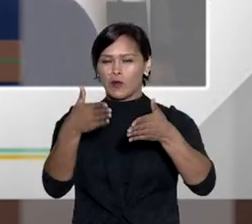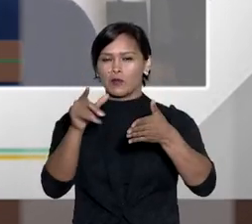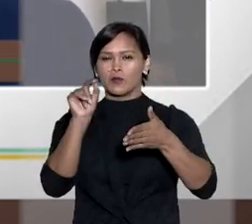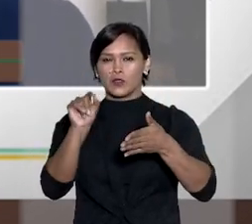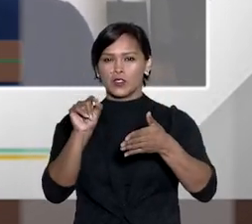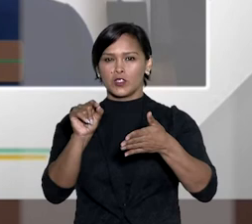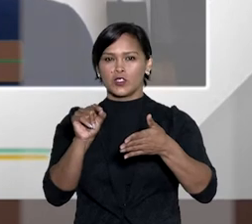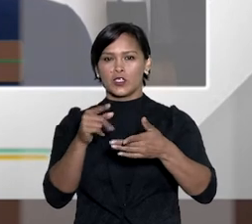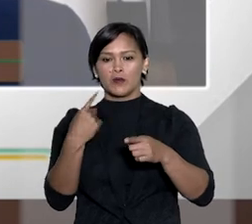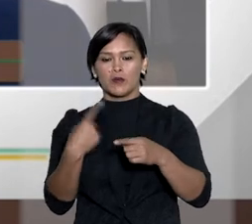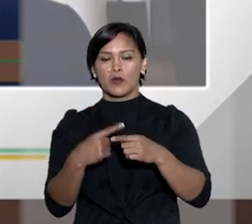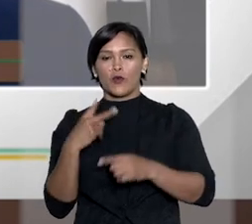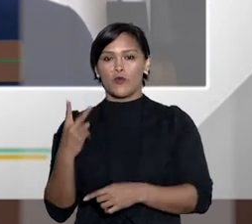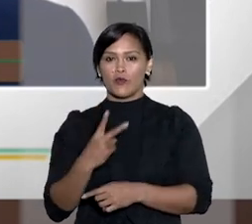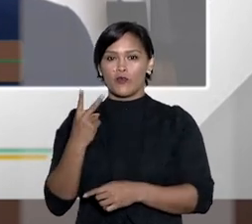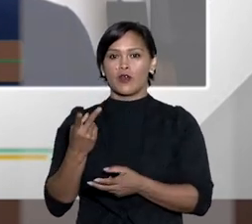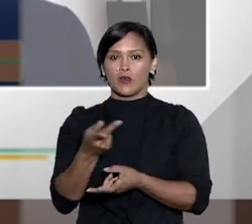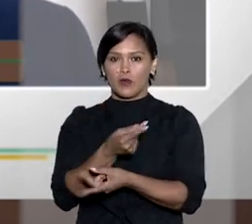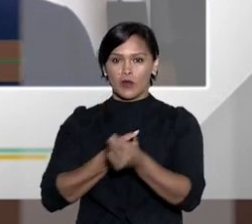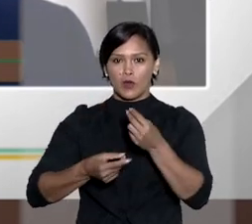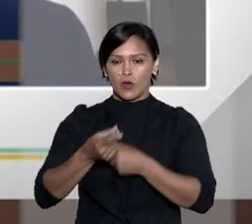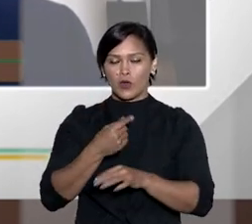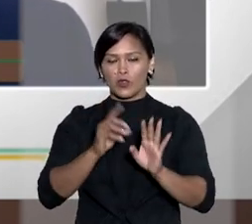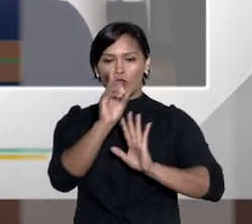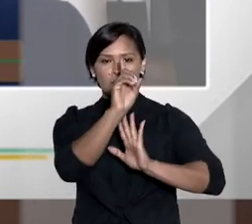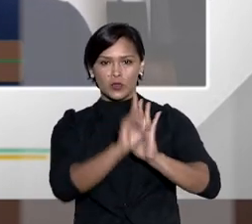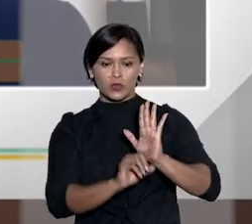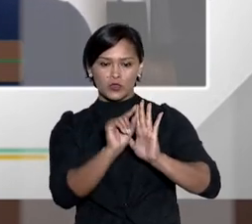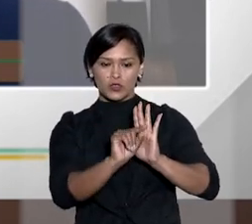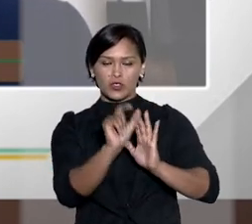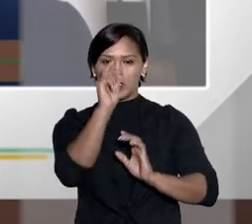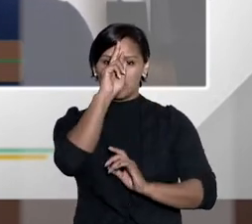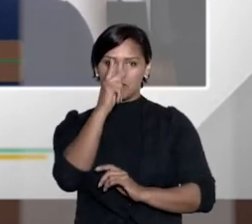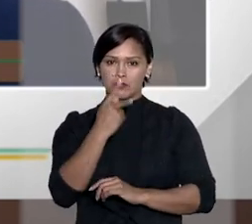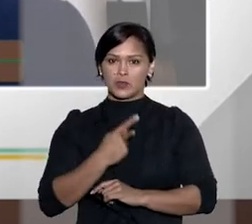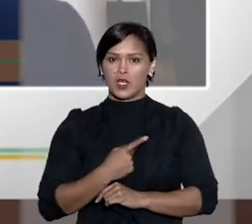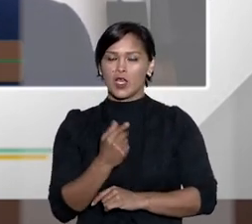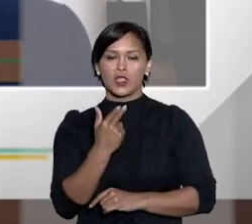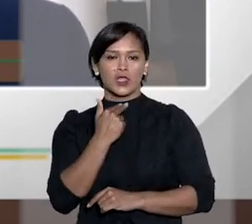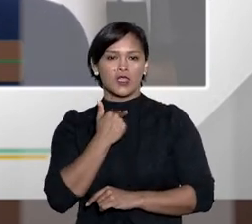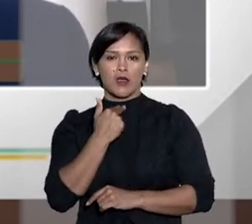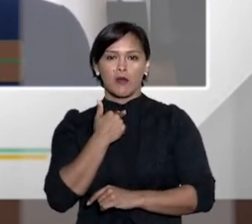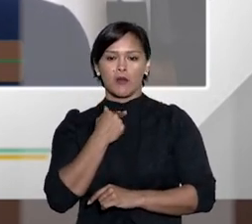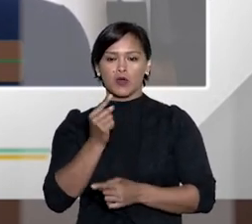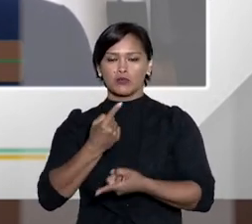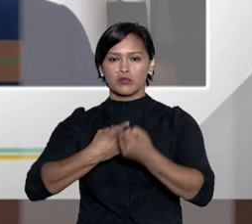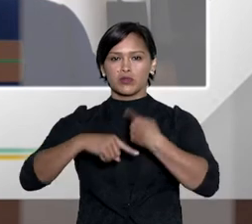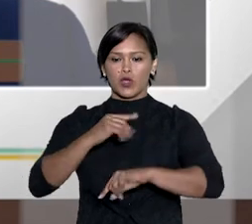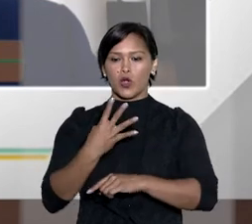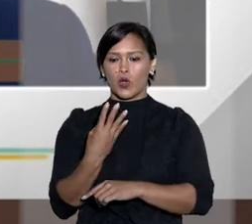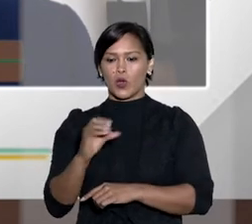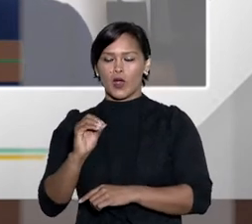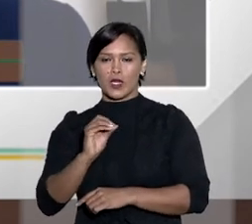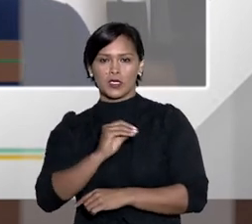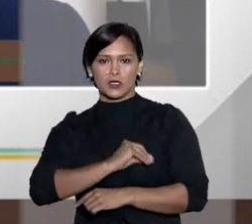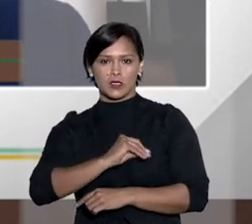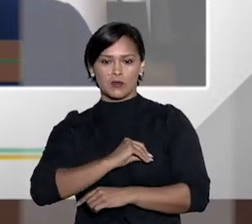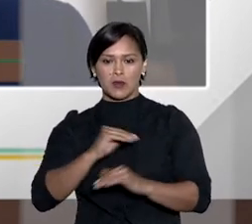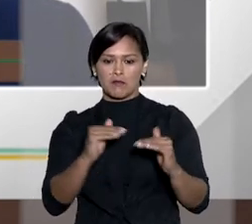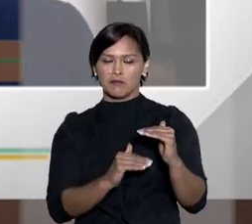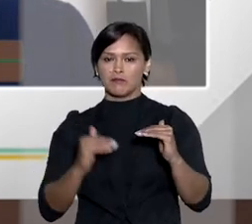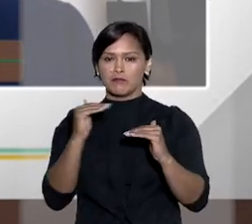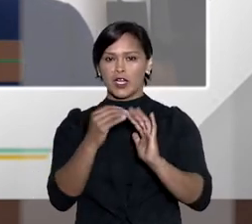grau de jurisdição. Então, a competência objetiva em razão do valor econômico do direito individual